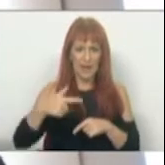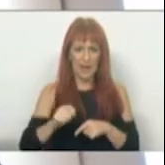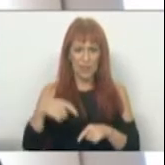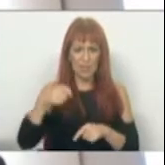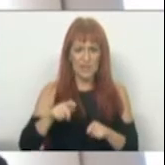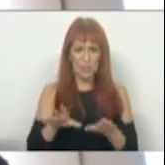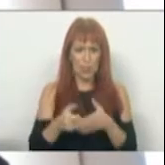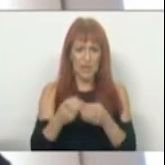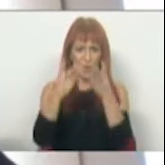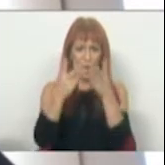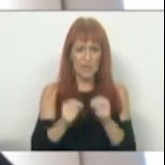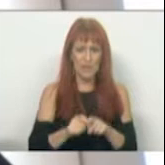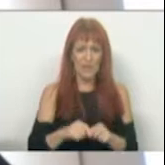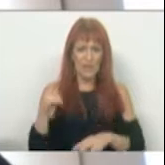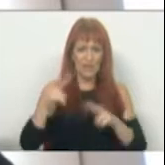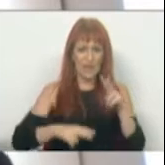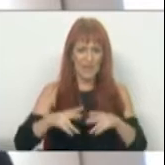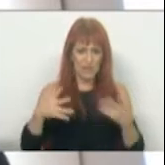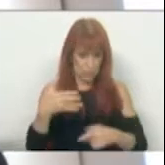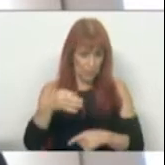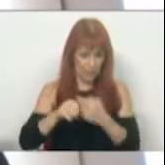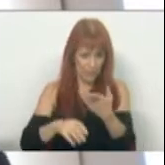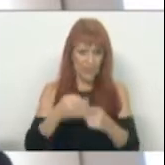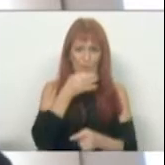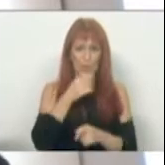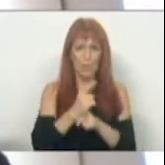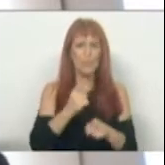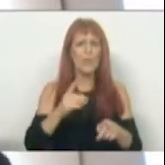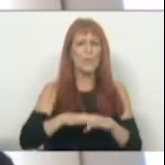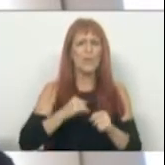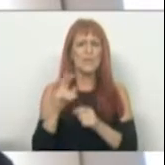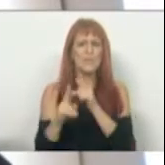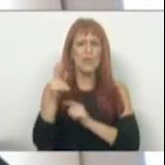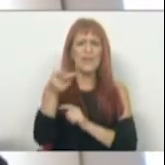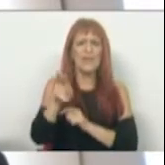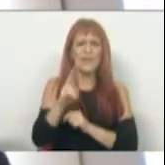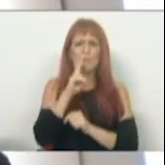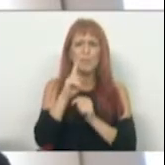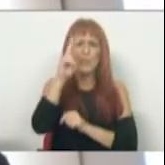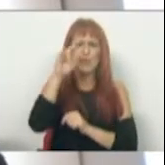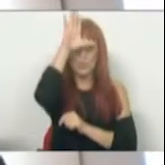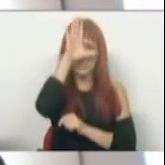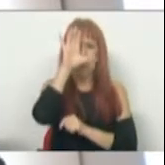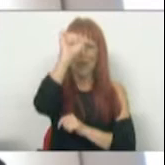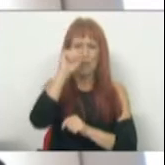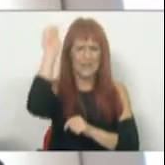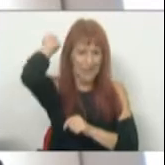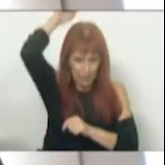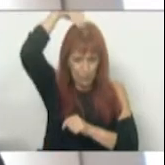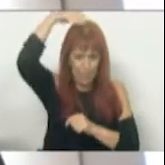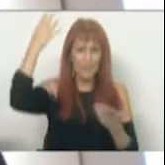Presidente da Comissão de Orçamento e Finanças, que nos falou acerca da subida das taxas de juros do Estado, da República.